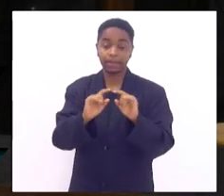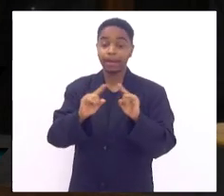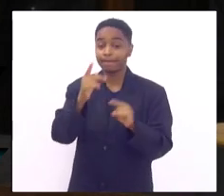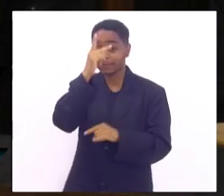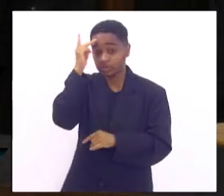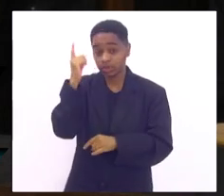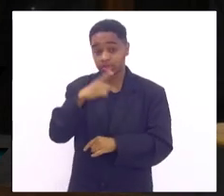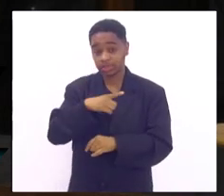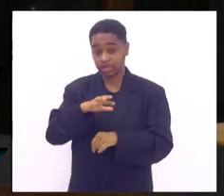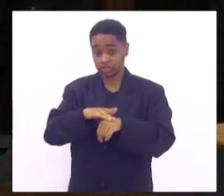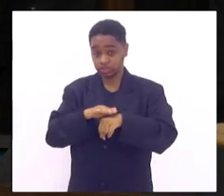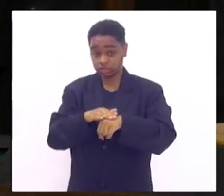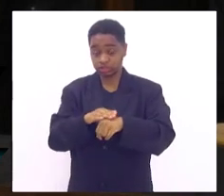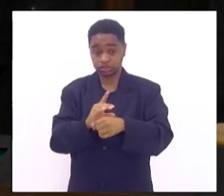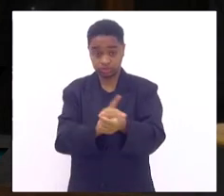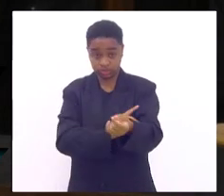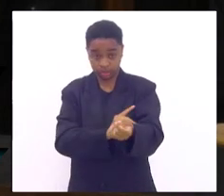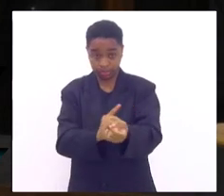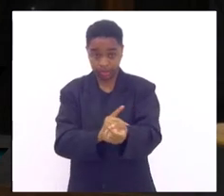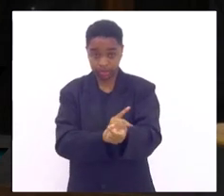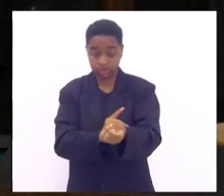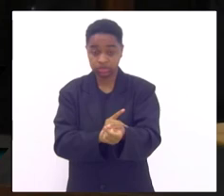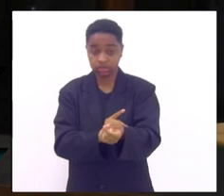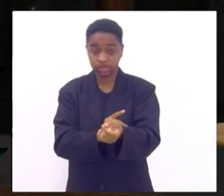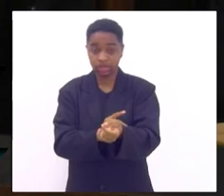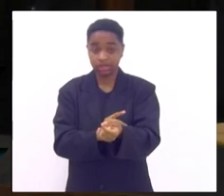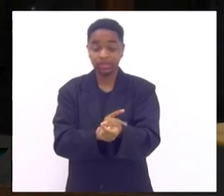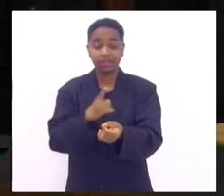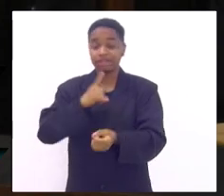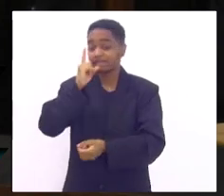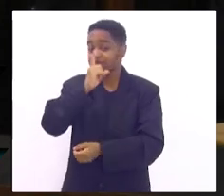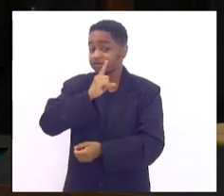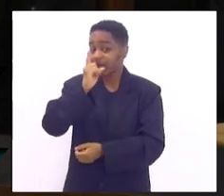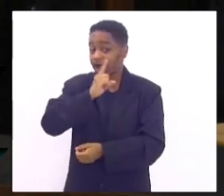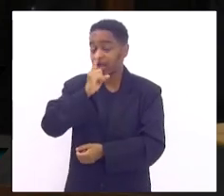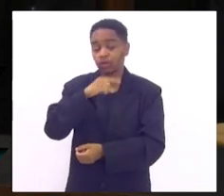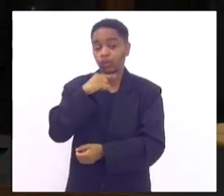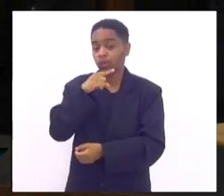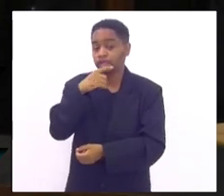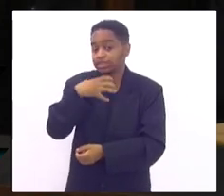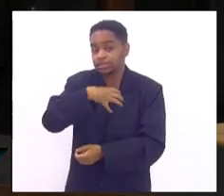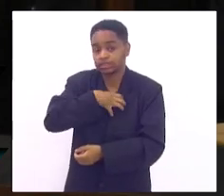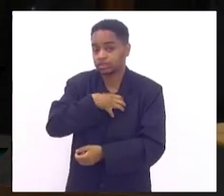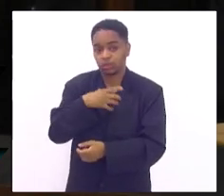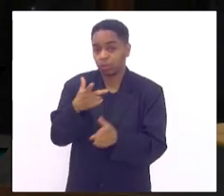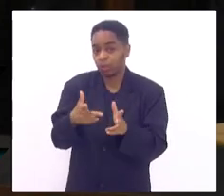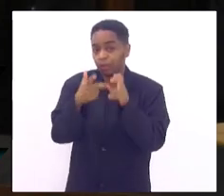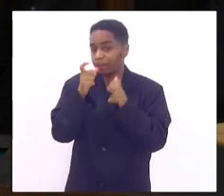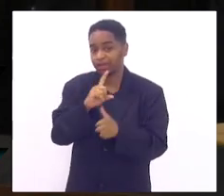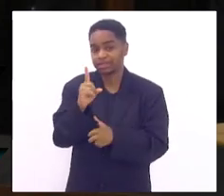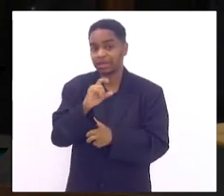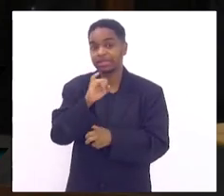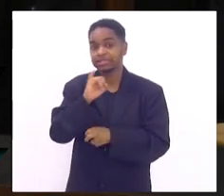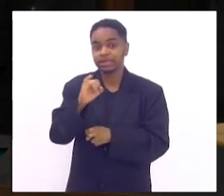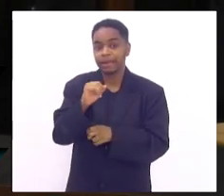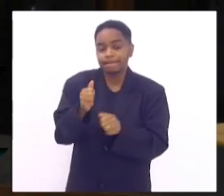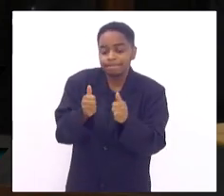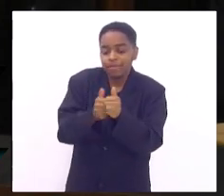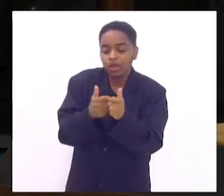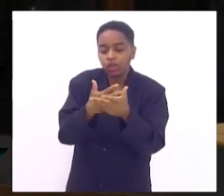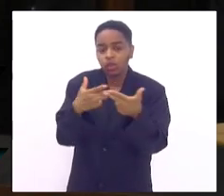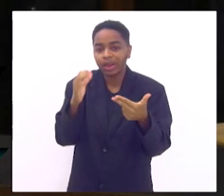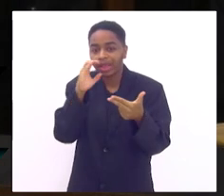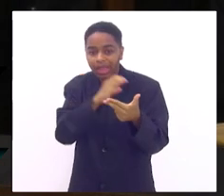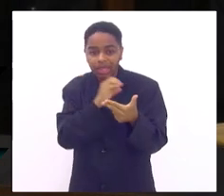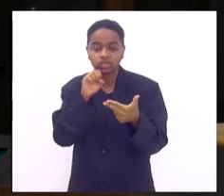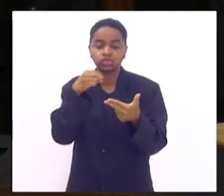tem diabetes esse estímulo ele vai ficar deficiente então ele não vai perceber quando ele está se queimando